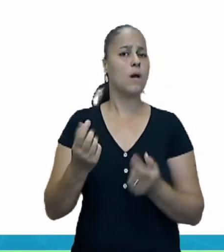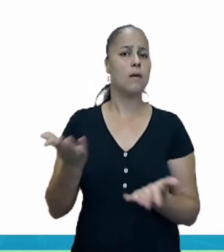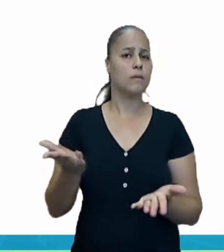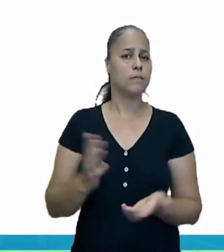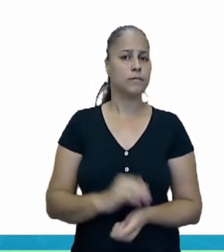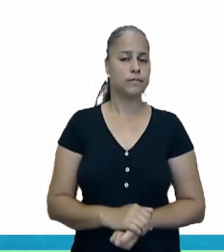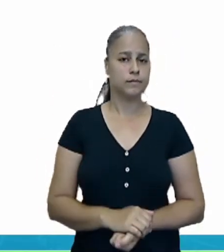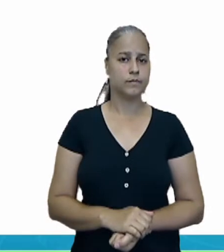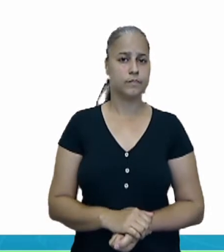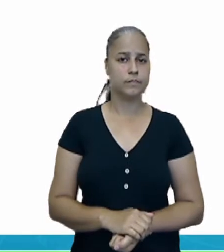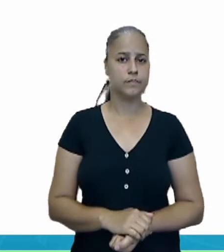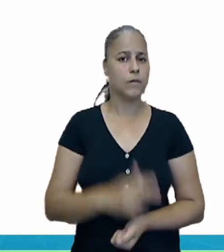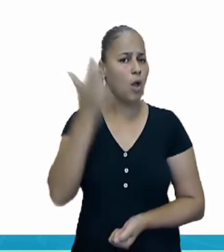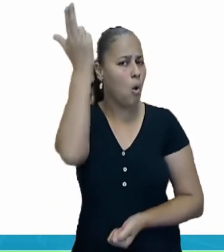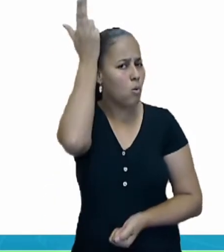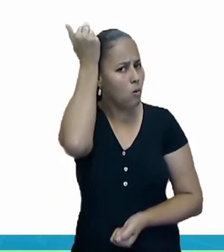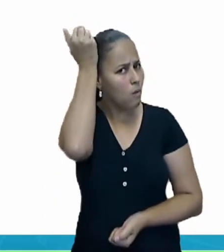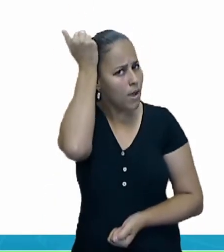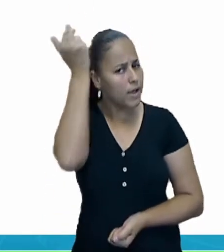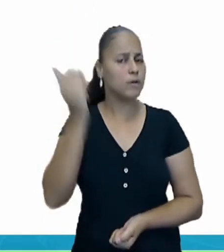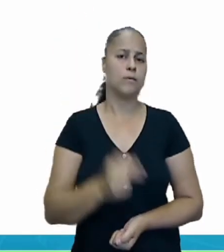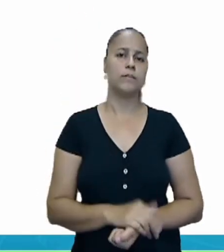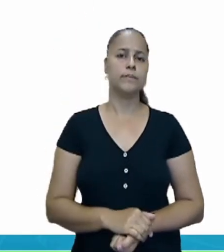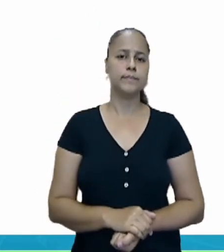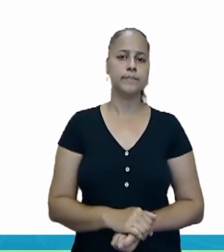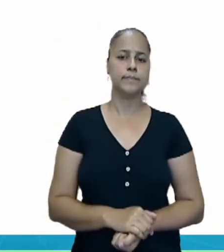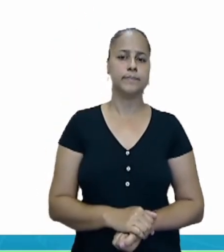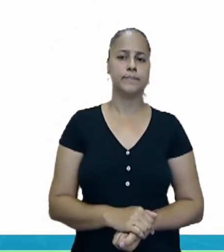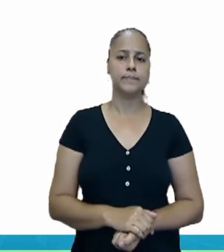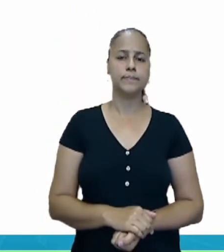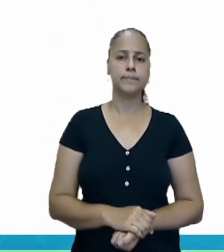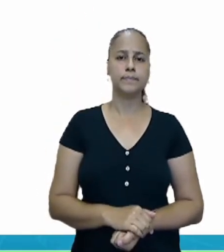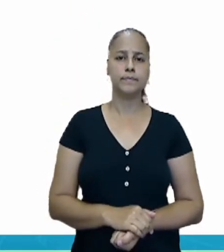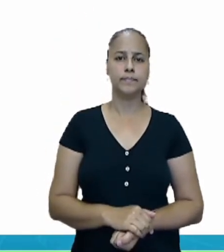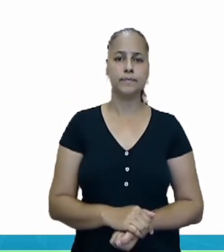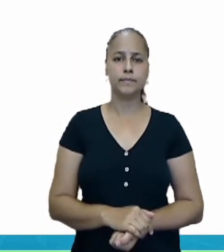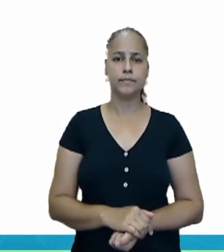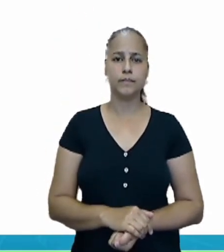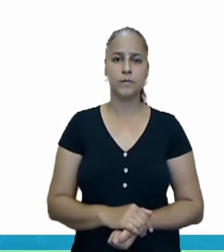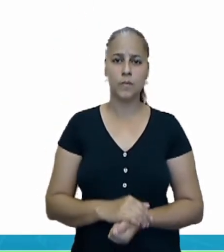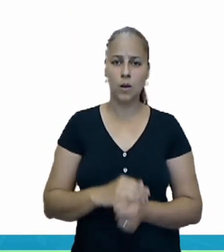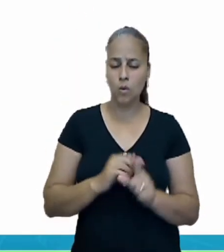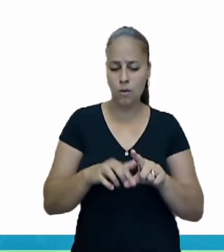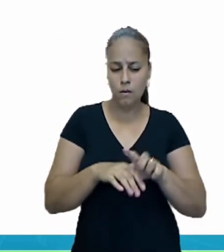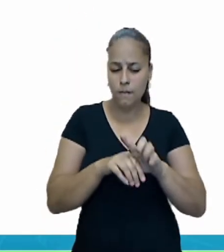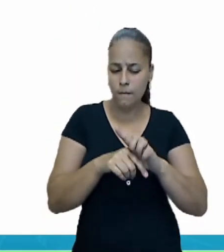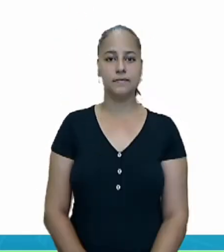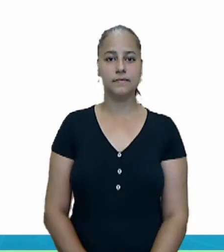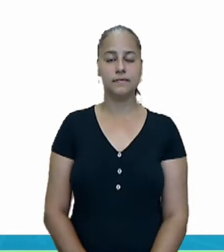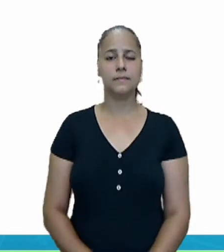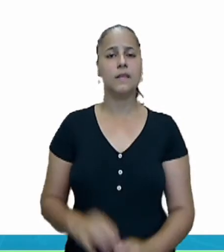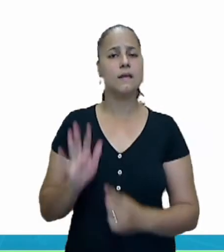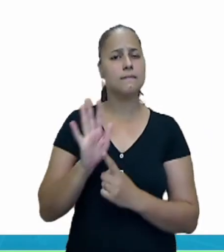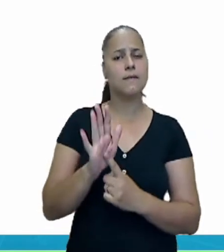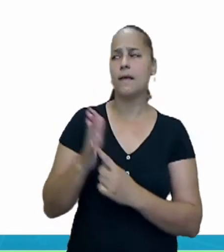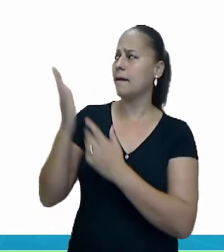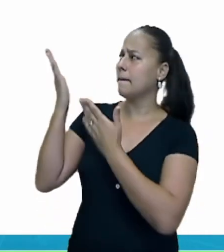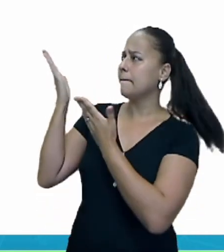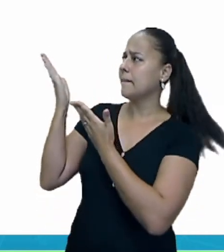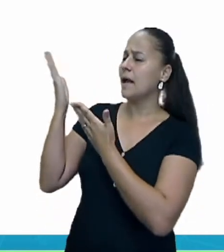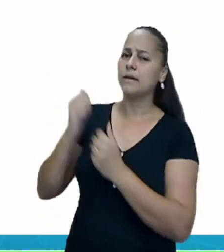um coelho, nós temos aqui também um caracol, e aqui